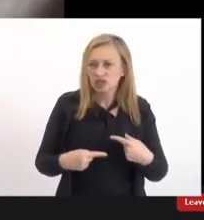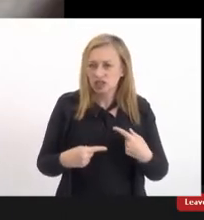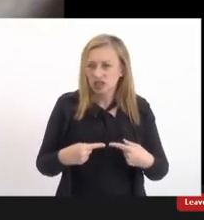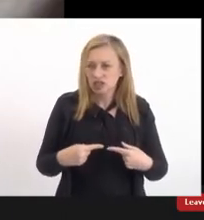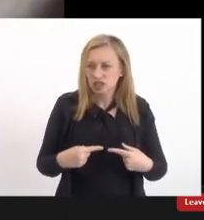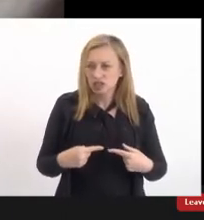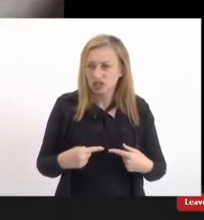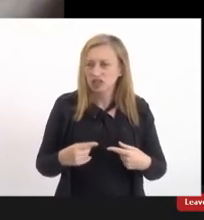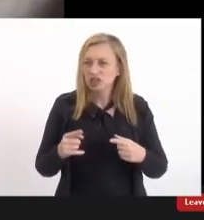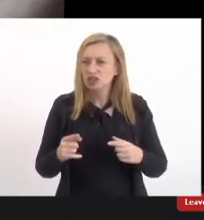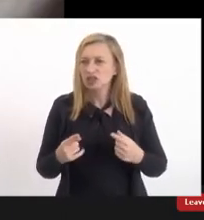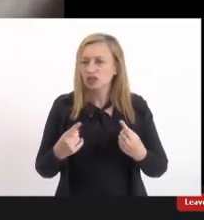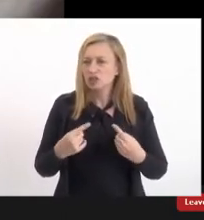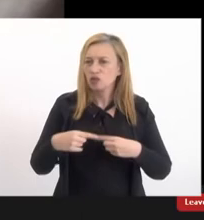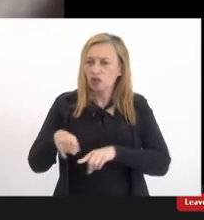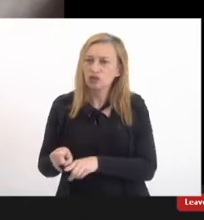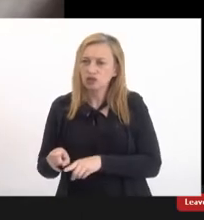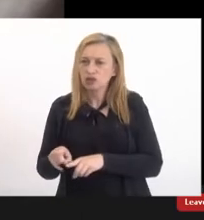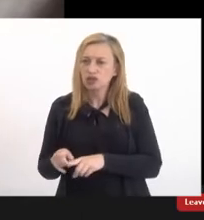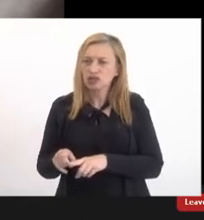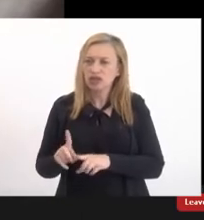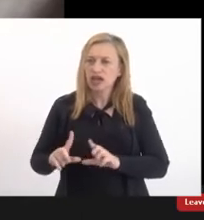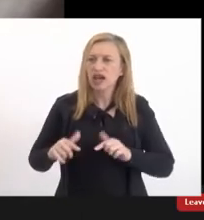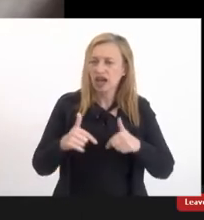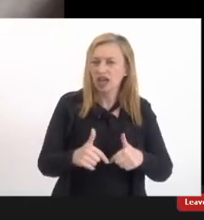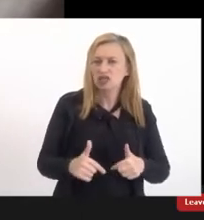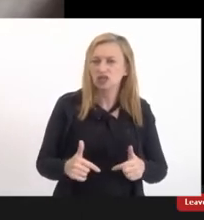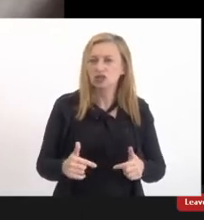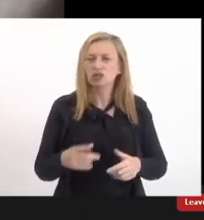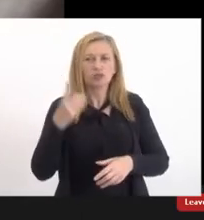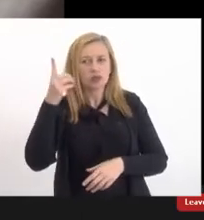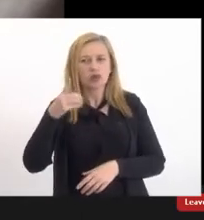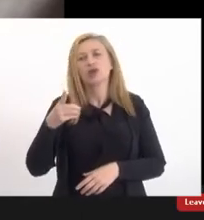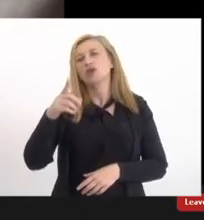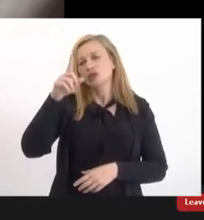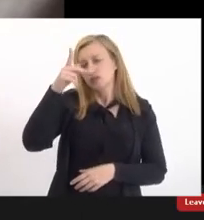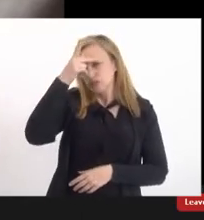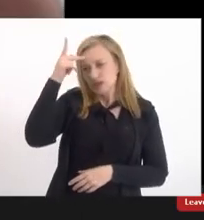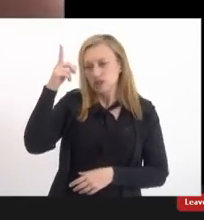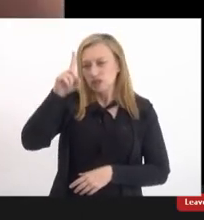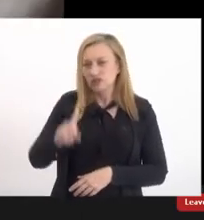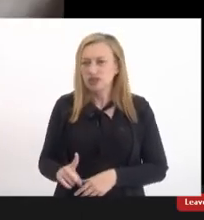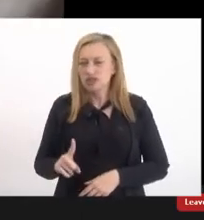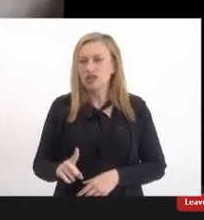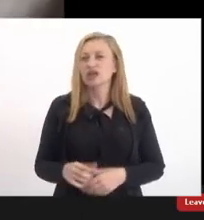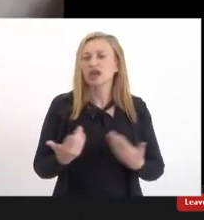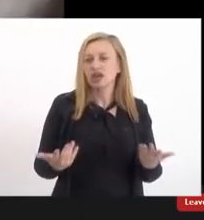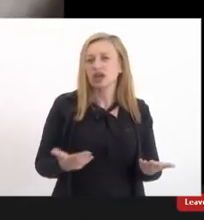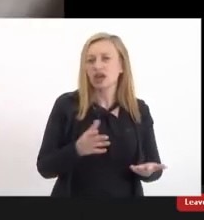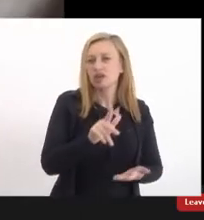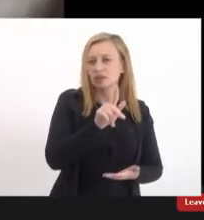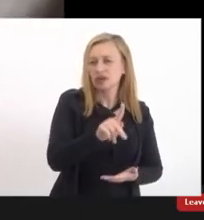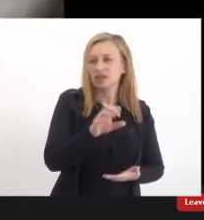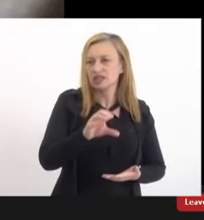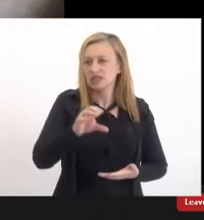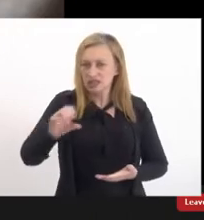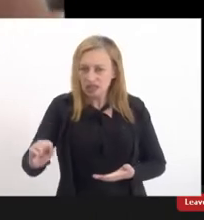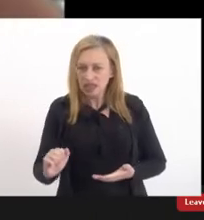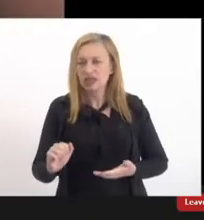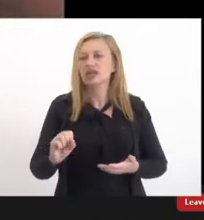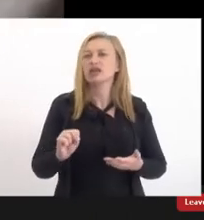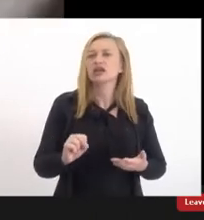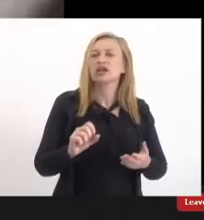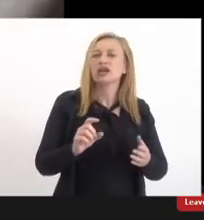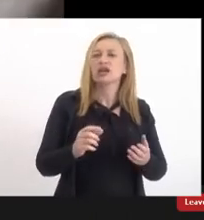atuam obviamente com a pessoa com deficiência em outros eixos como é o caso do BPC na assistência é o caso da educação